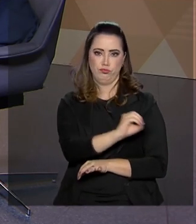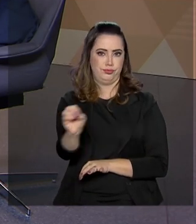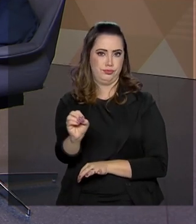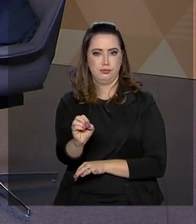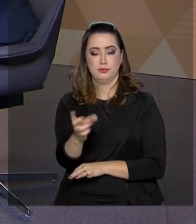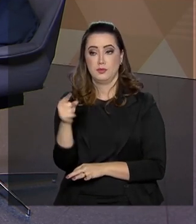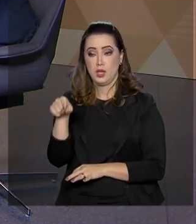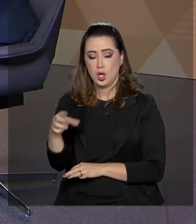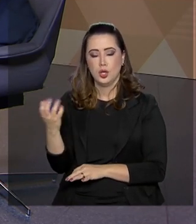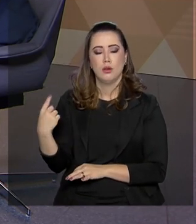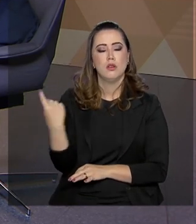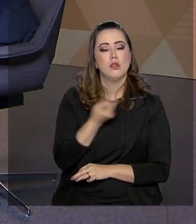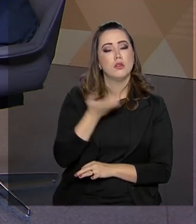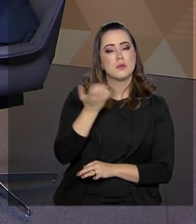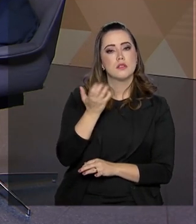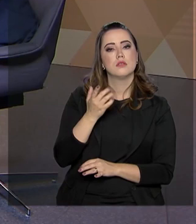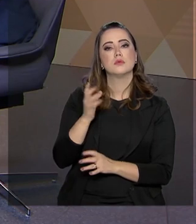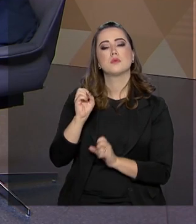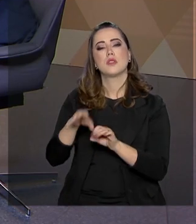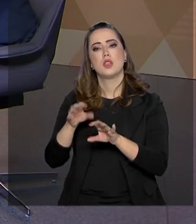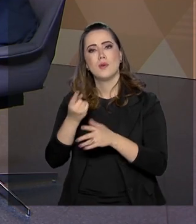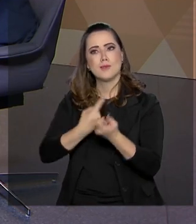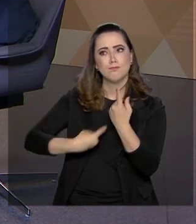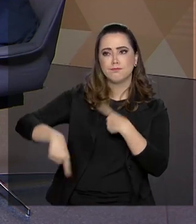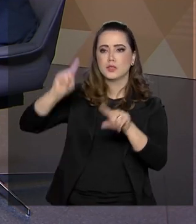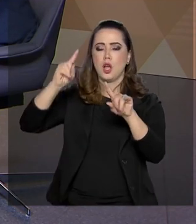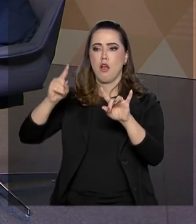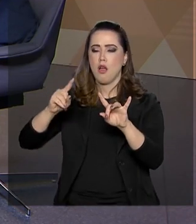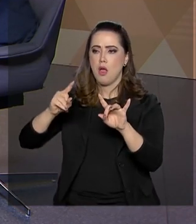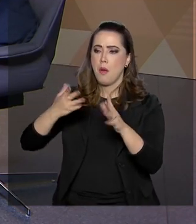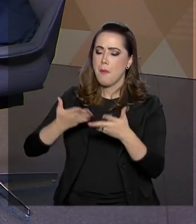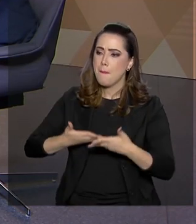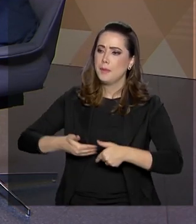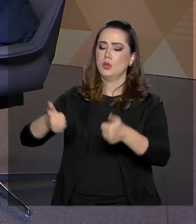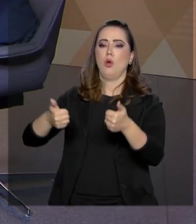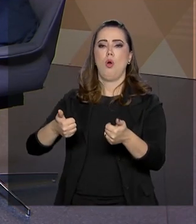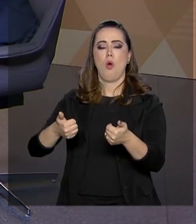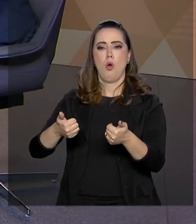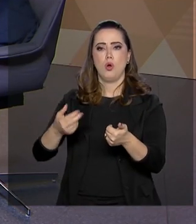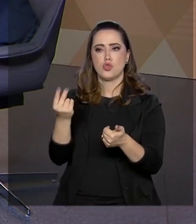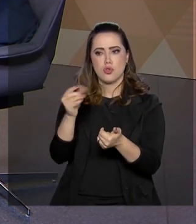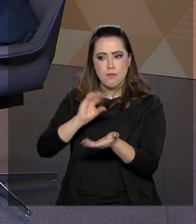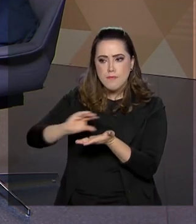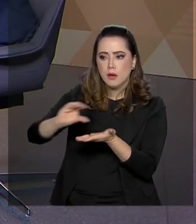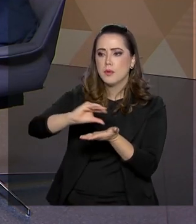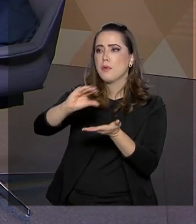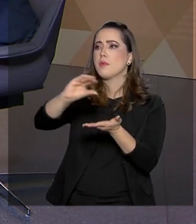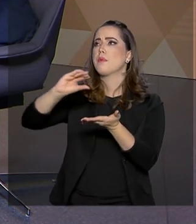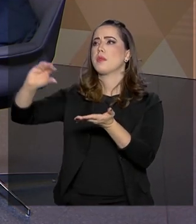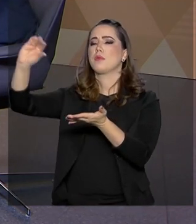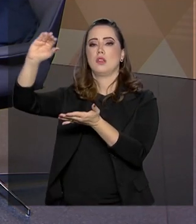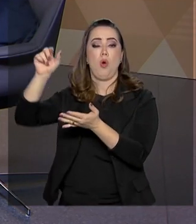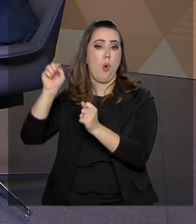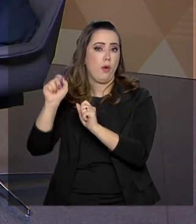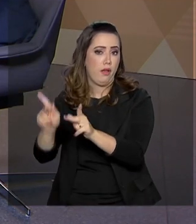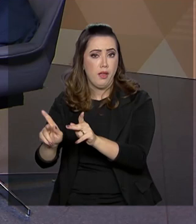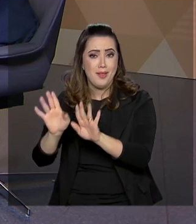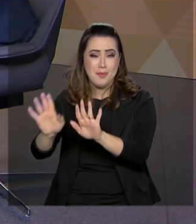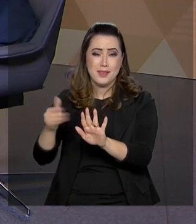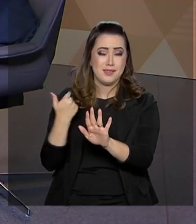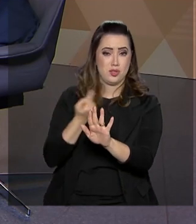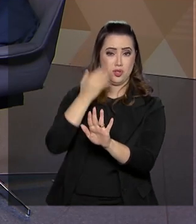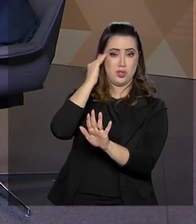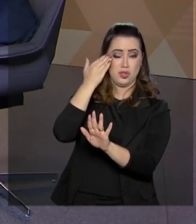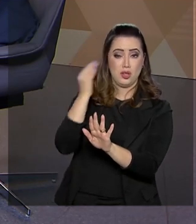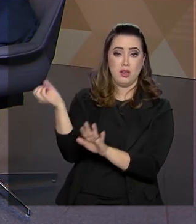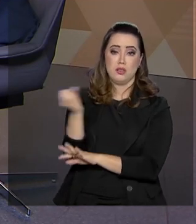que a educação brasileira evolua, que os recursos sejam melhor alocados. Mas, acima de tudo, nós entendemos que o novo FUNDEB, que está